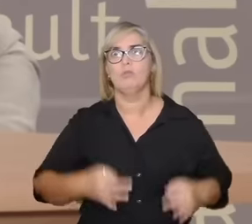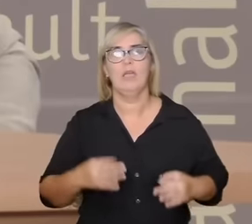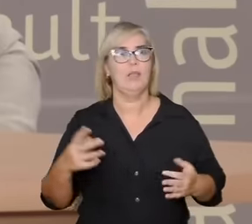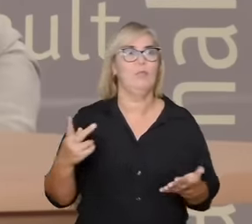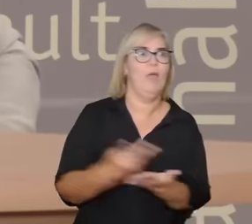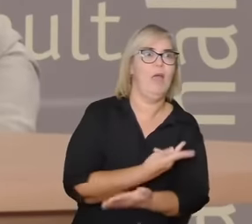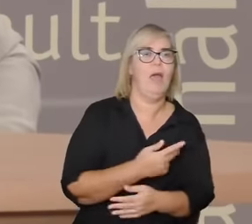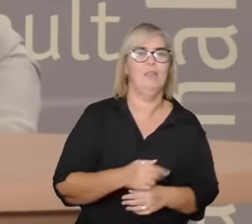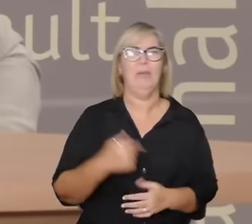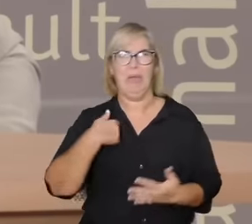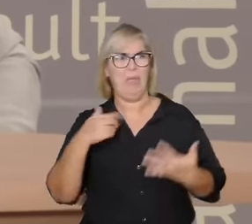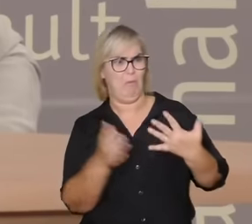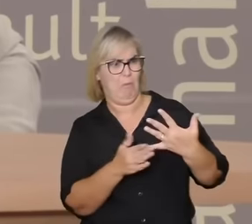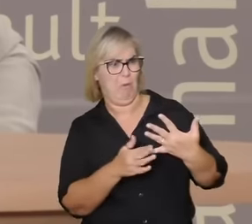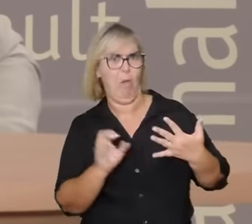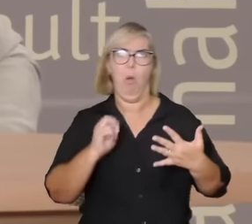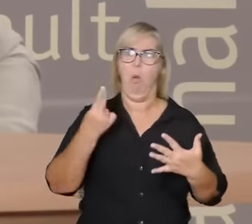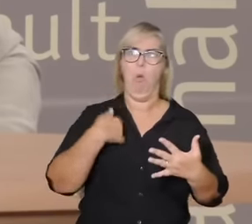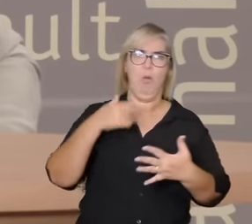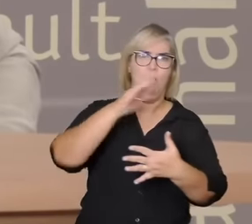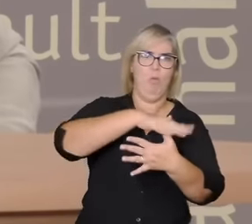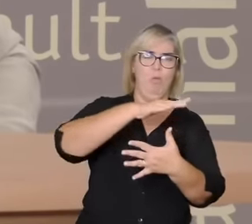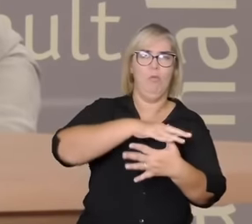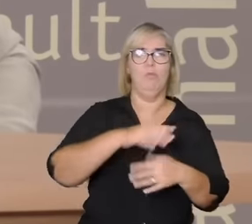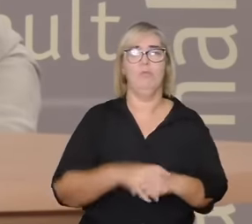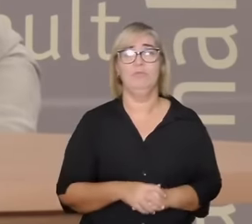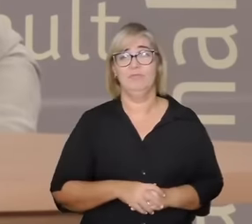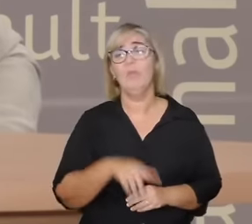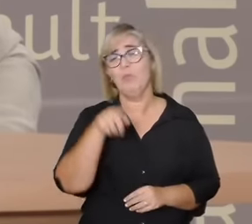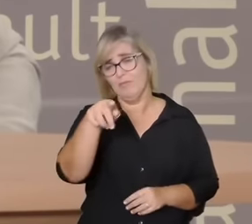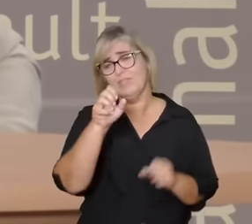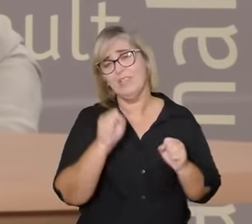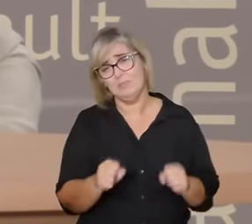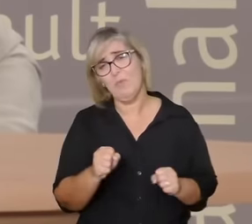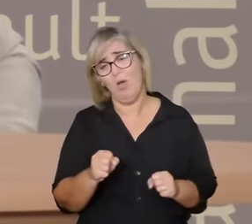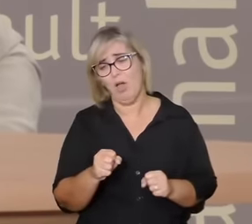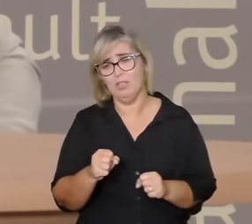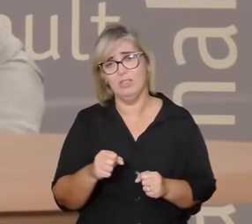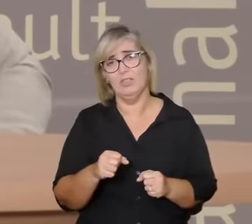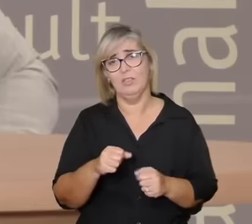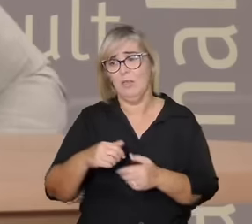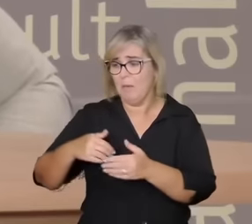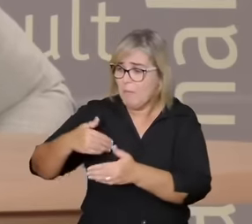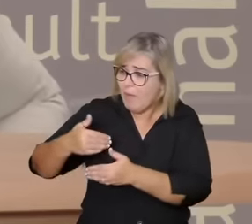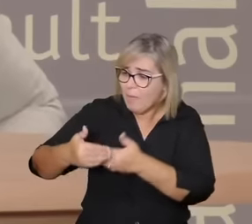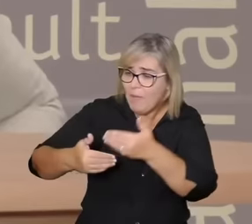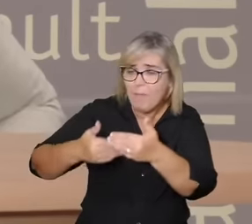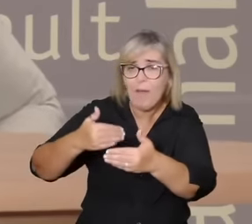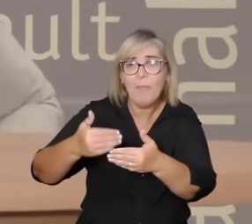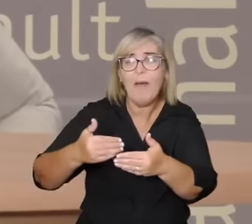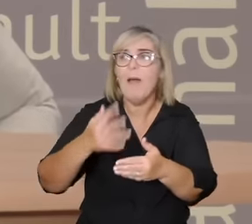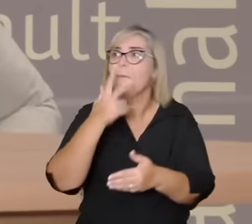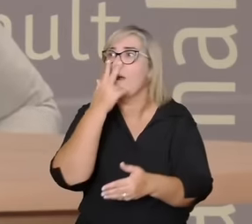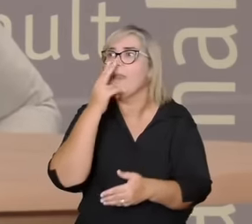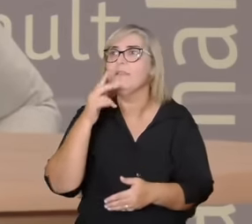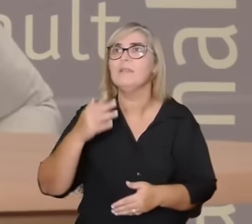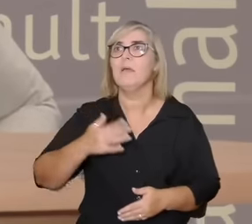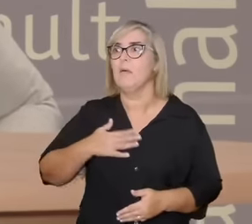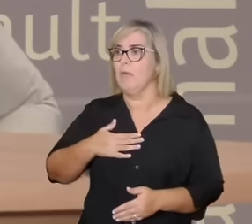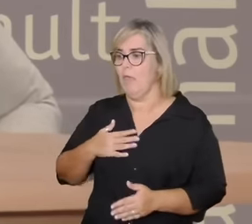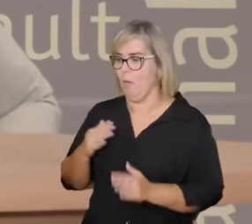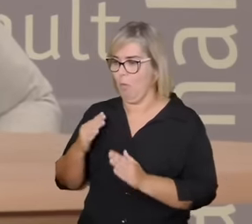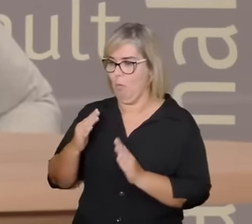pode mudar ao longo dos anos porque vocês podem ter interesses diferentes depois de algum tempo um está num ciclo de vida sabático